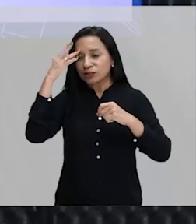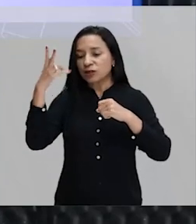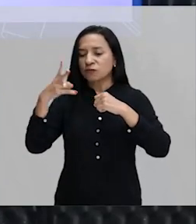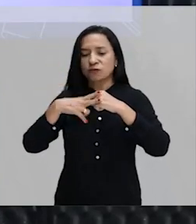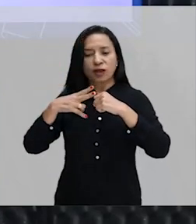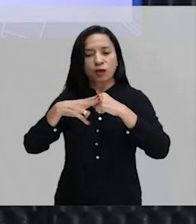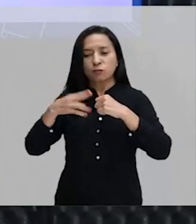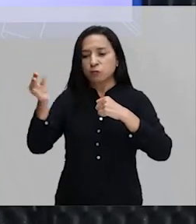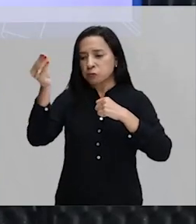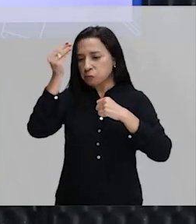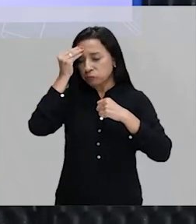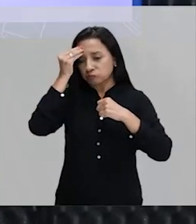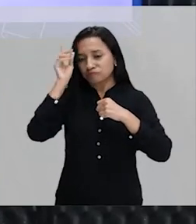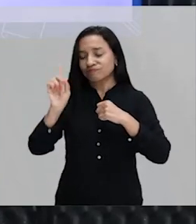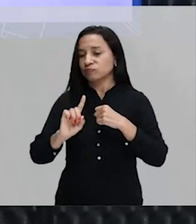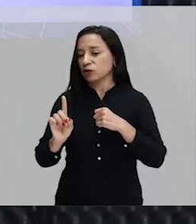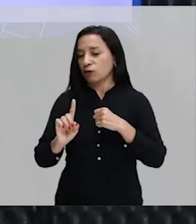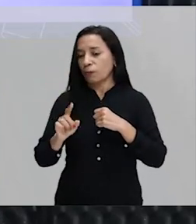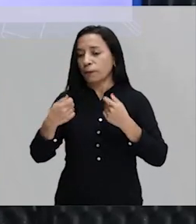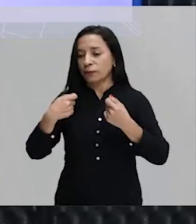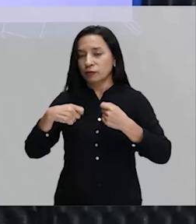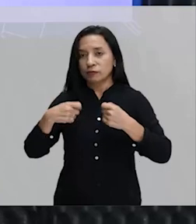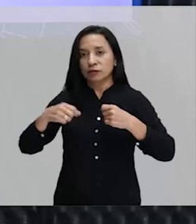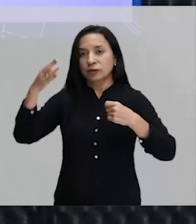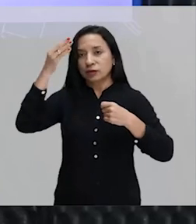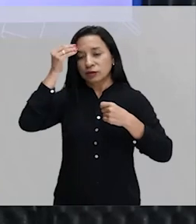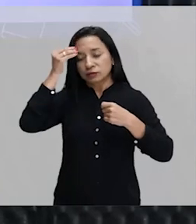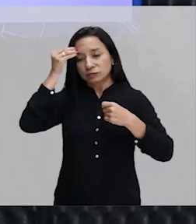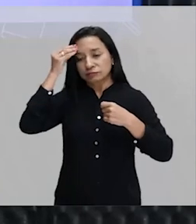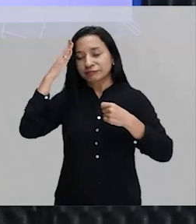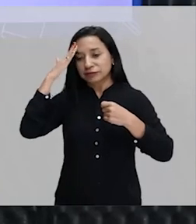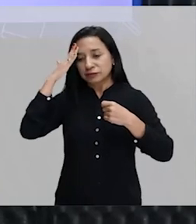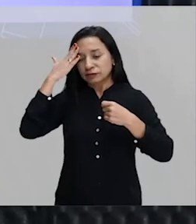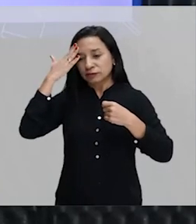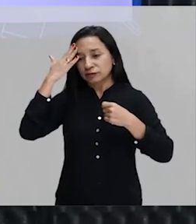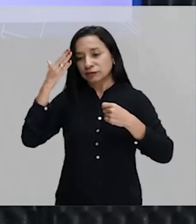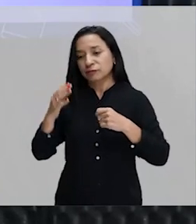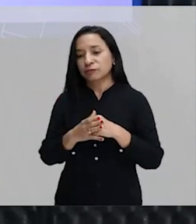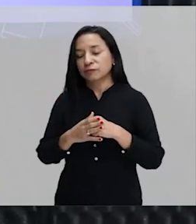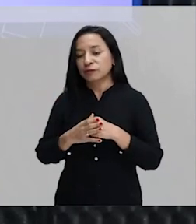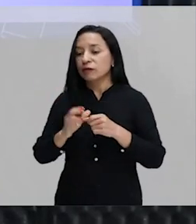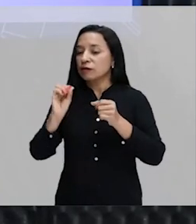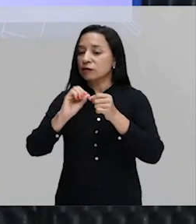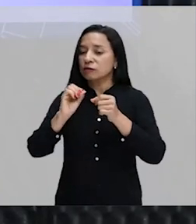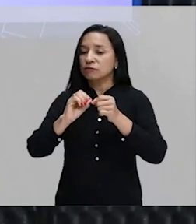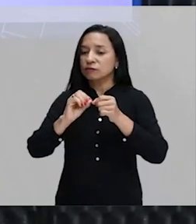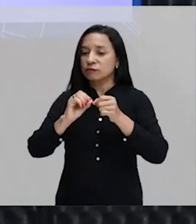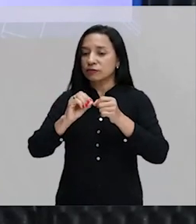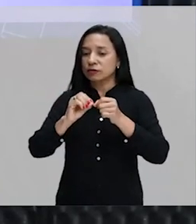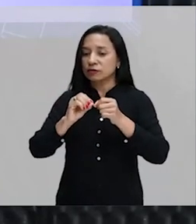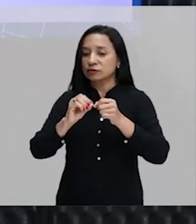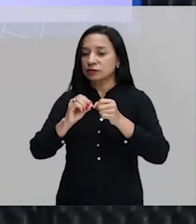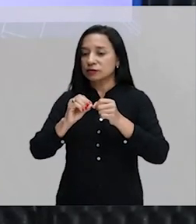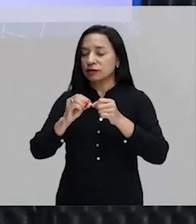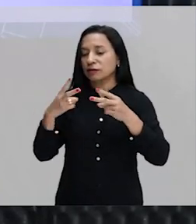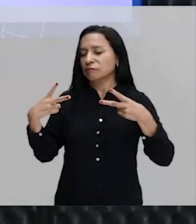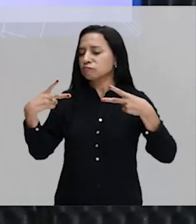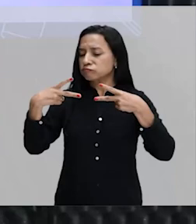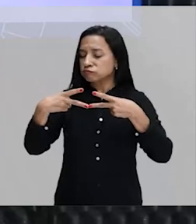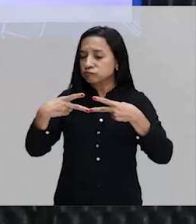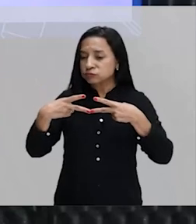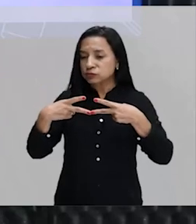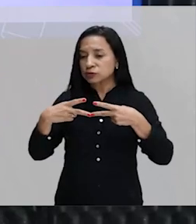gente não decora a gente compreende a gente assimila a gente faz links que a gente